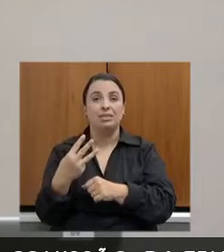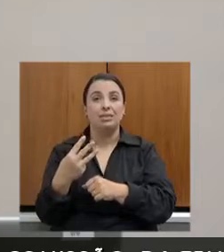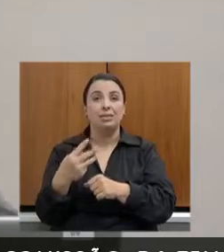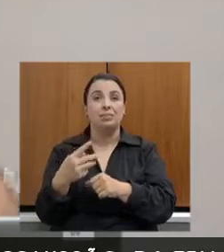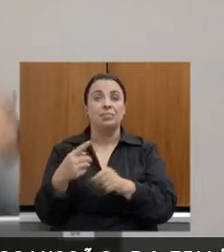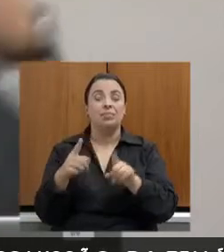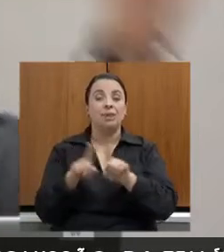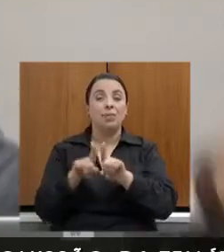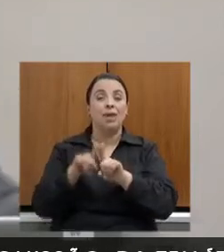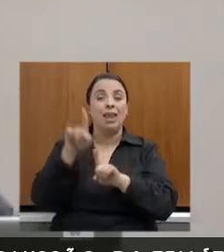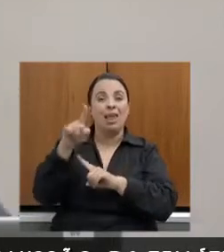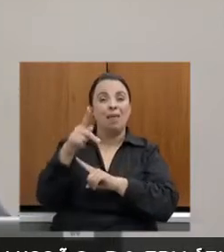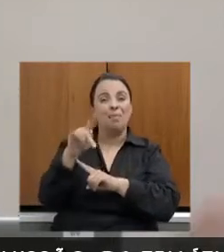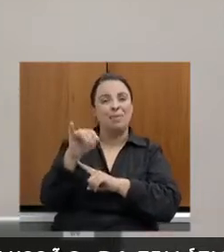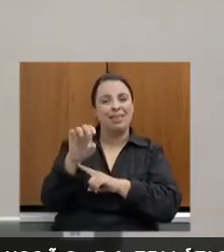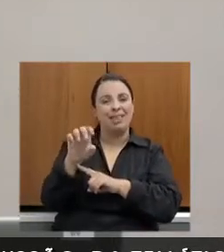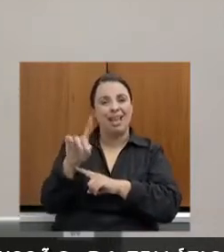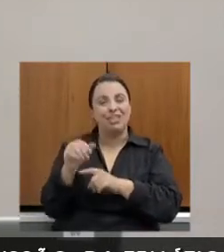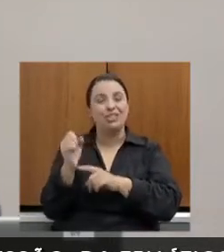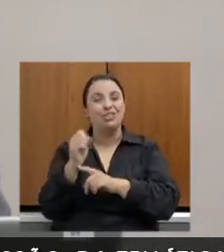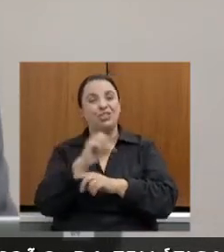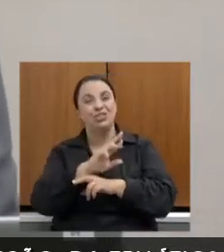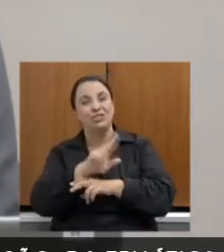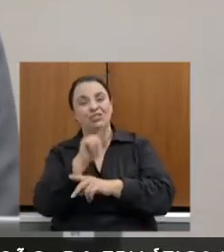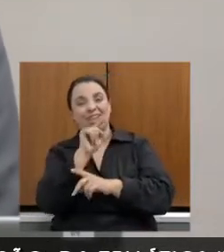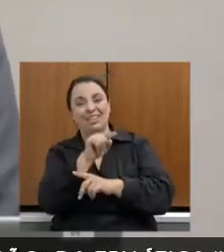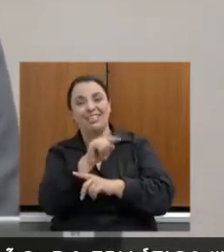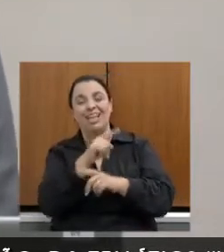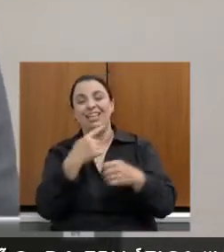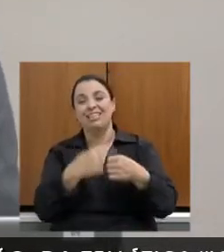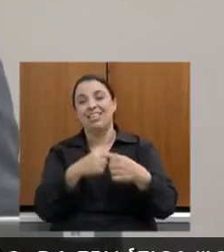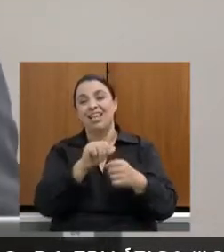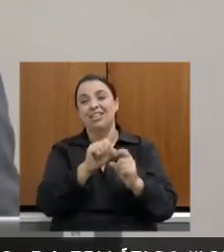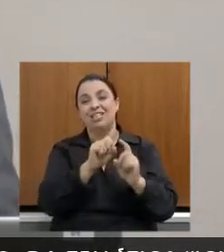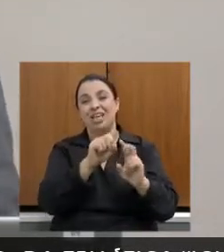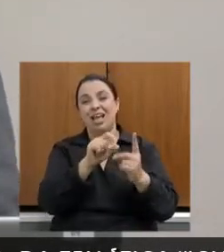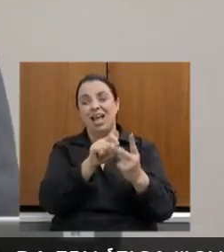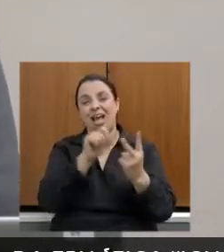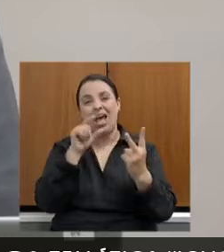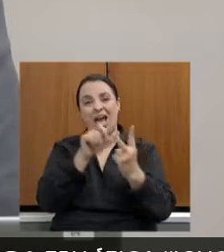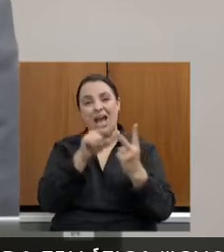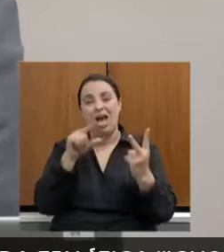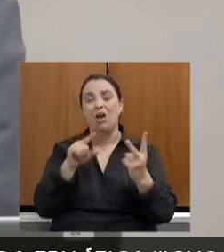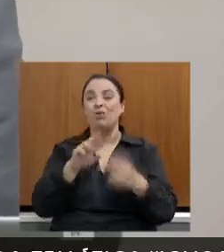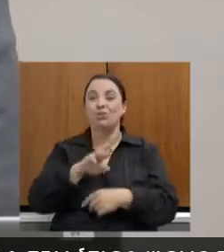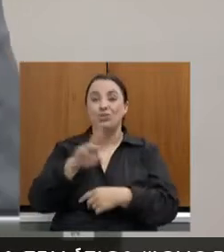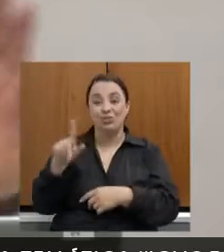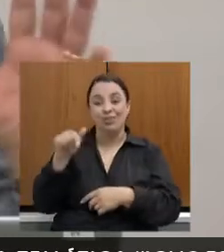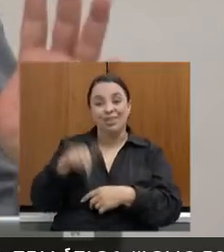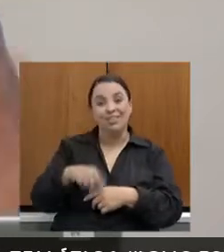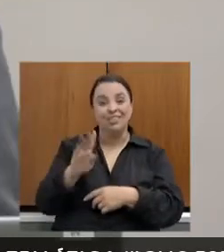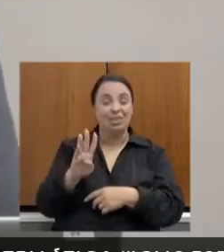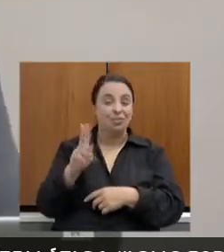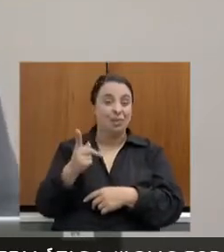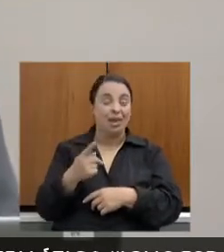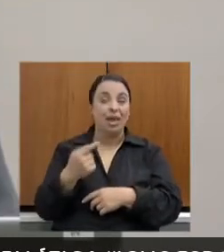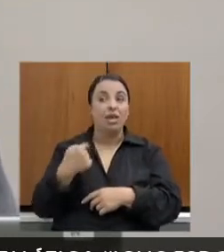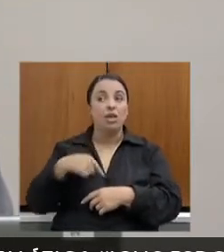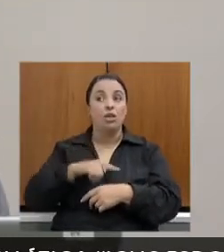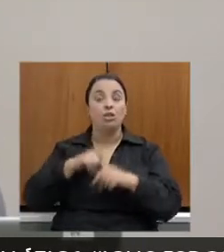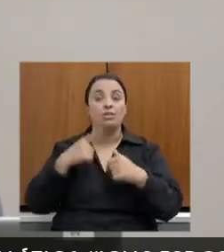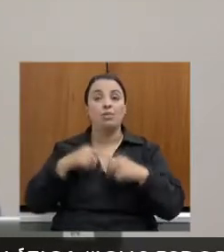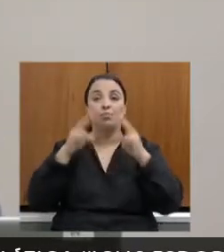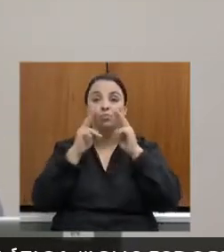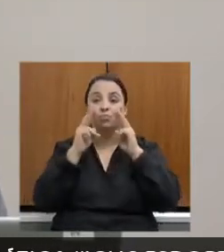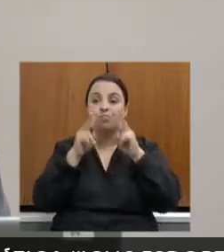de Arcos, que é muito diferente de Belo Horizonte e que nós possamos ter um olhar muito amplo sobre o que é Minas